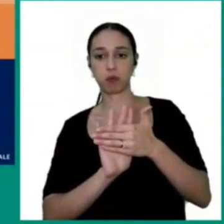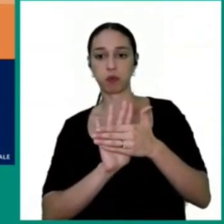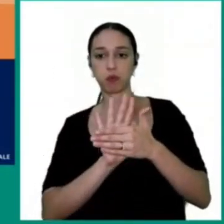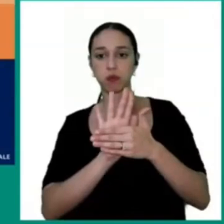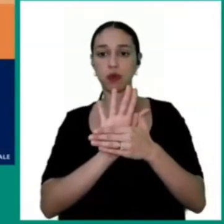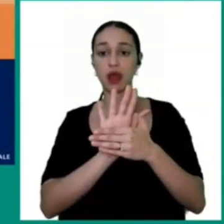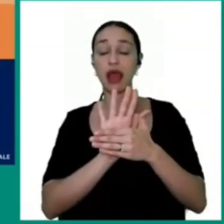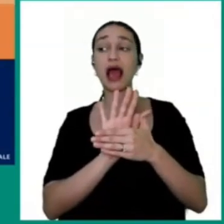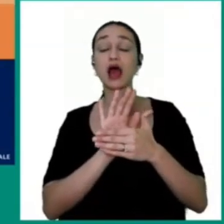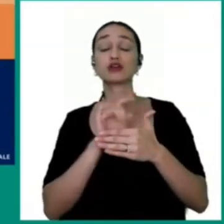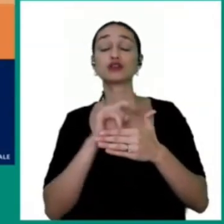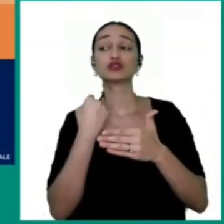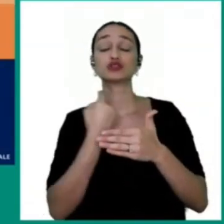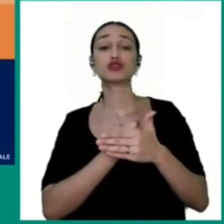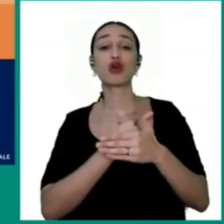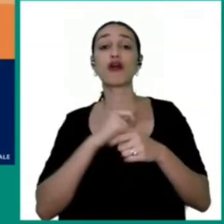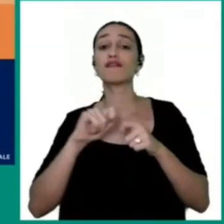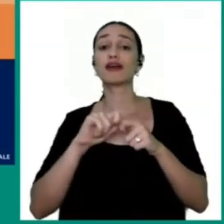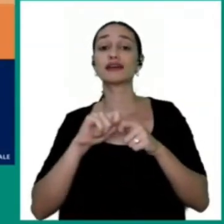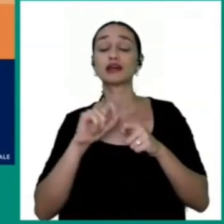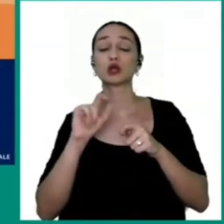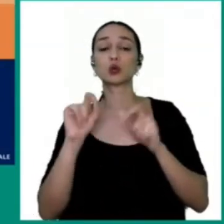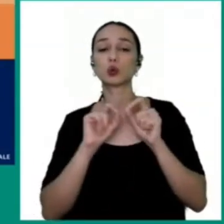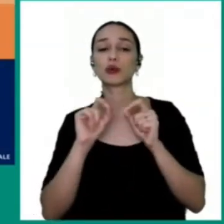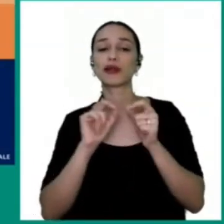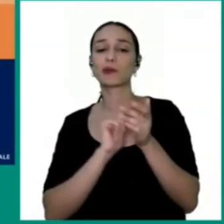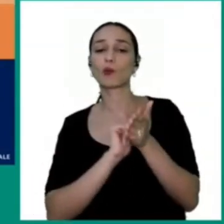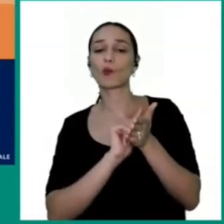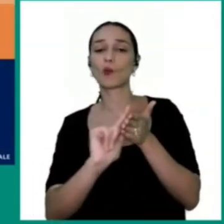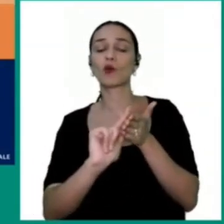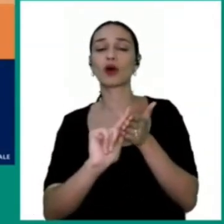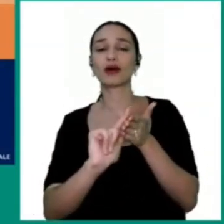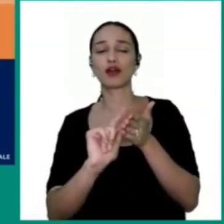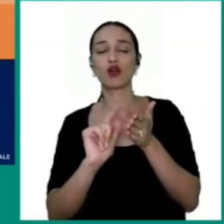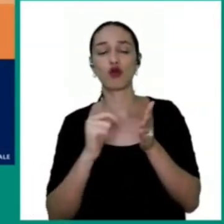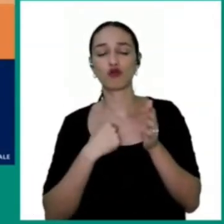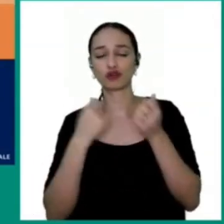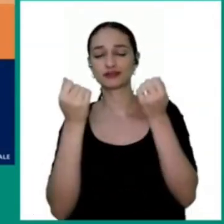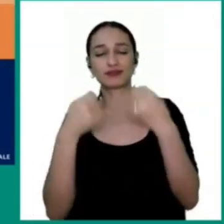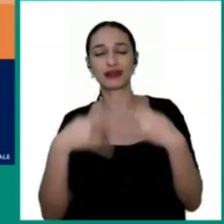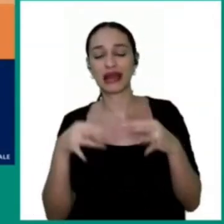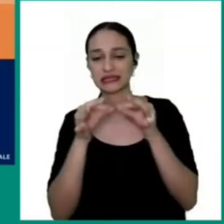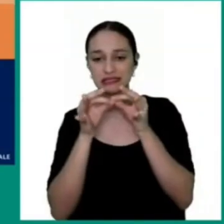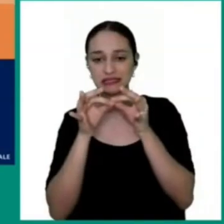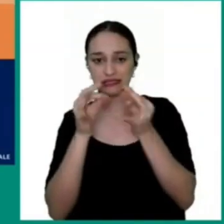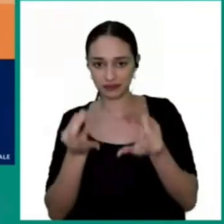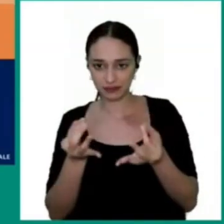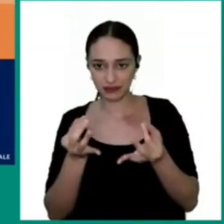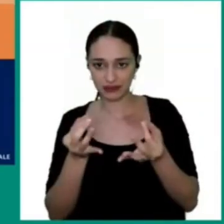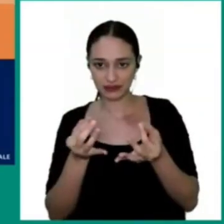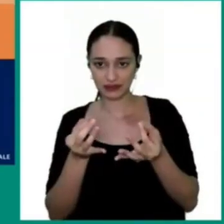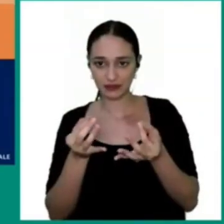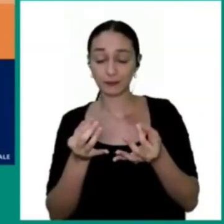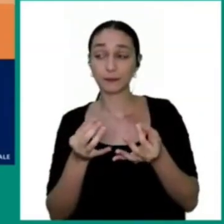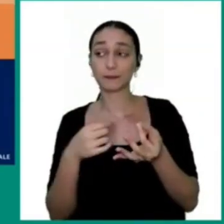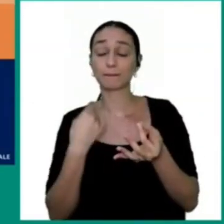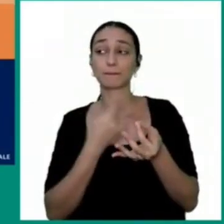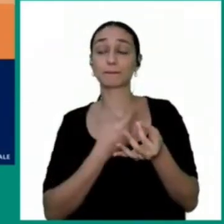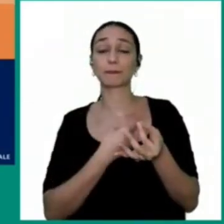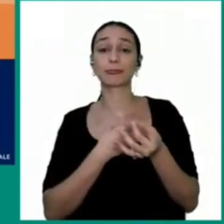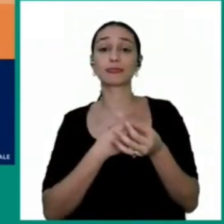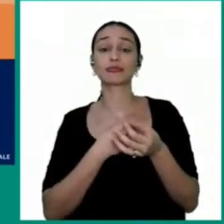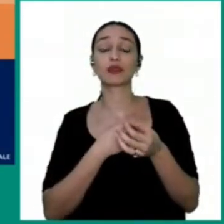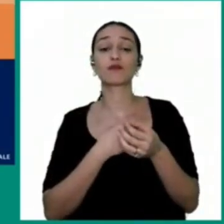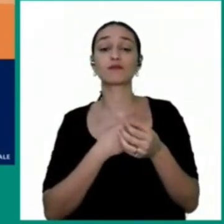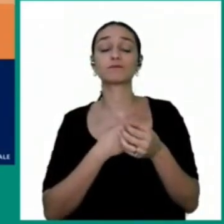de descaracterização de uma forma bem, uma forma mais simples de explicar? Ela se baseia praticamente na retirada da água,